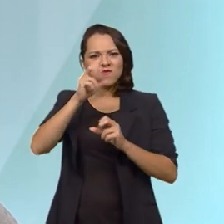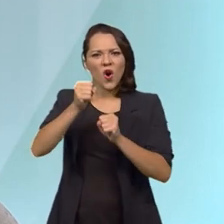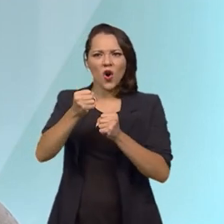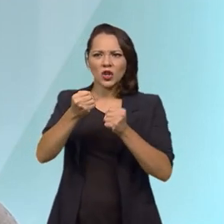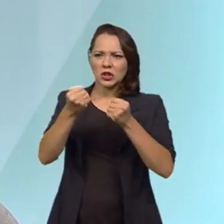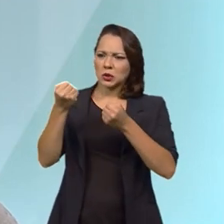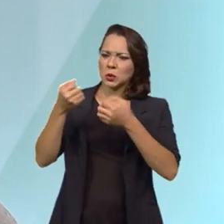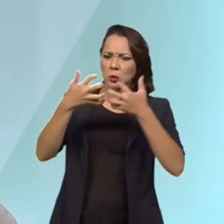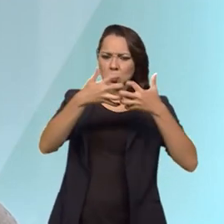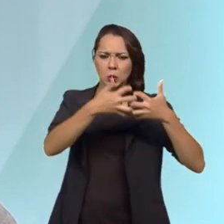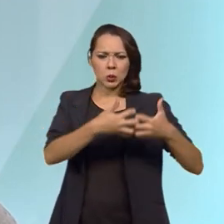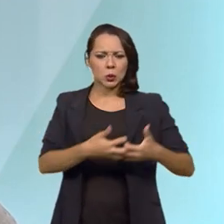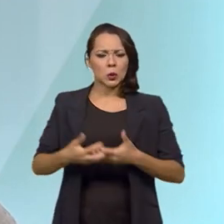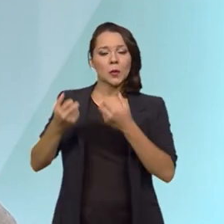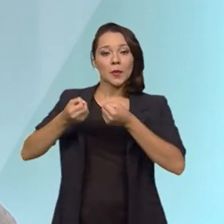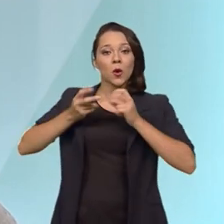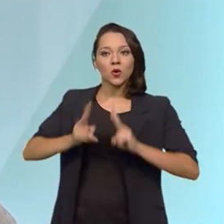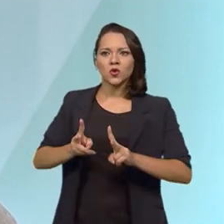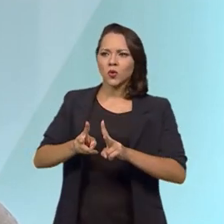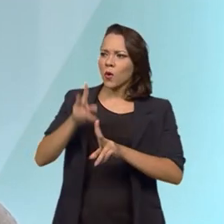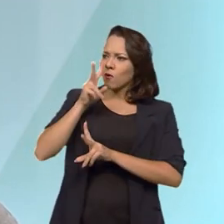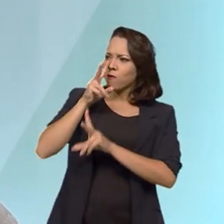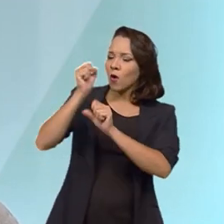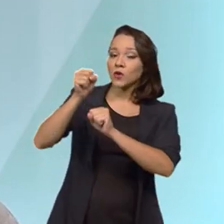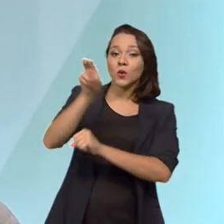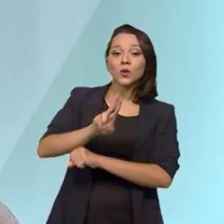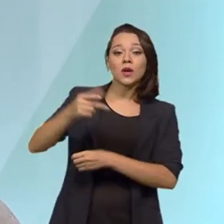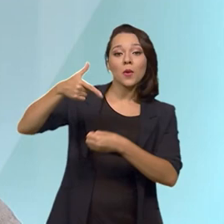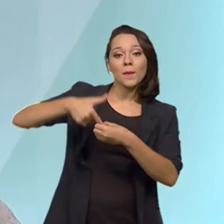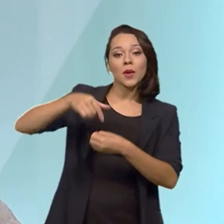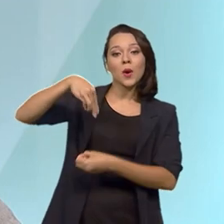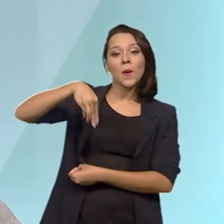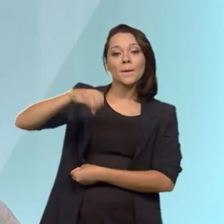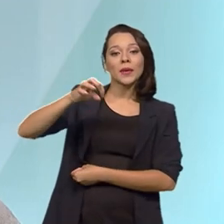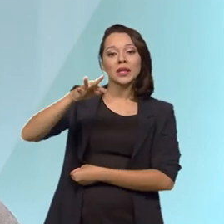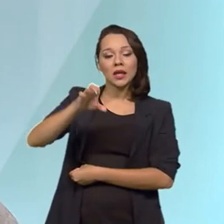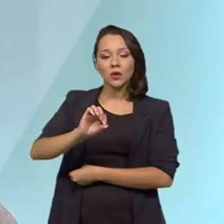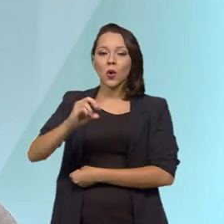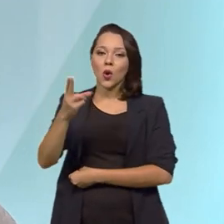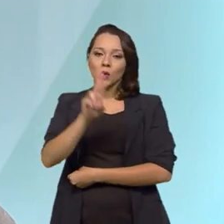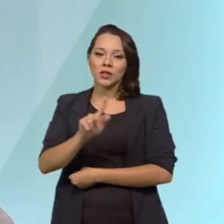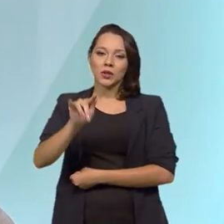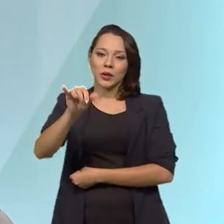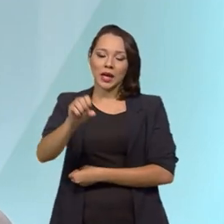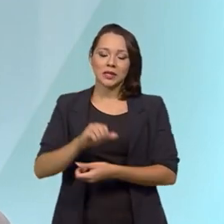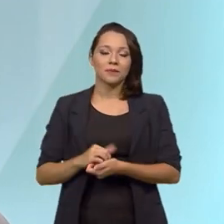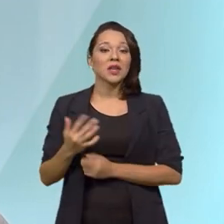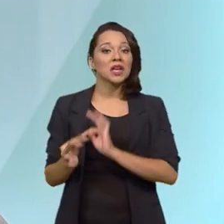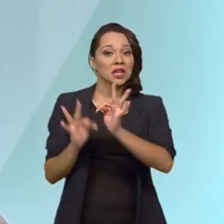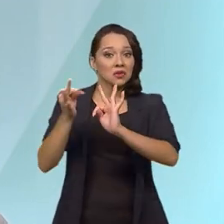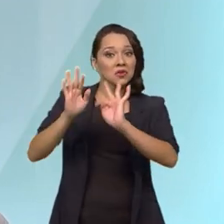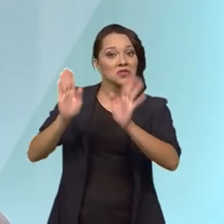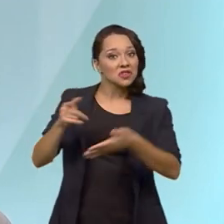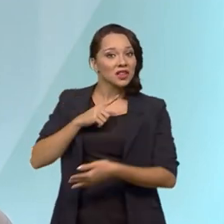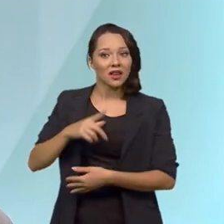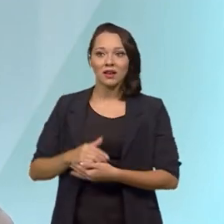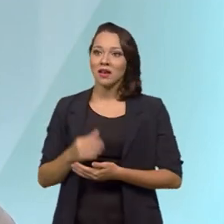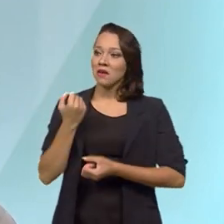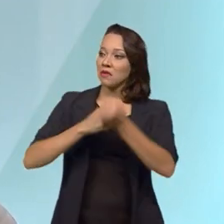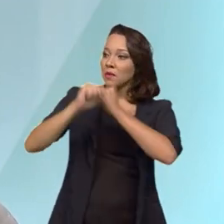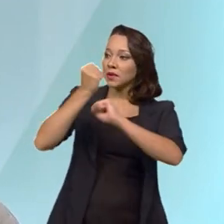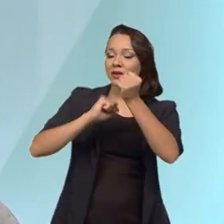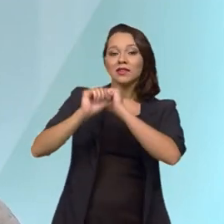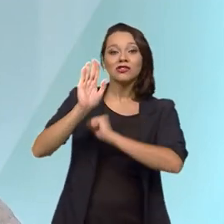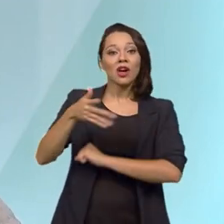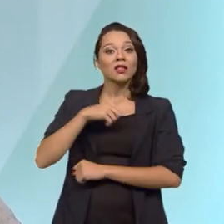mantendo a potência, utilizando o biometano ou utilizando o gás. E a tecnologia já está aí. A indústria já está com